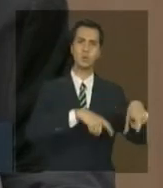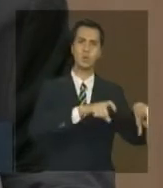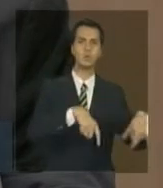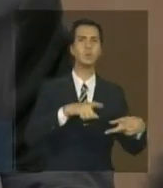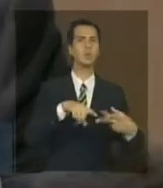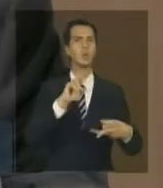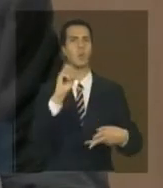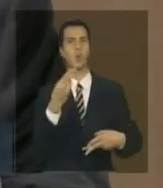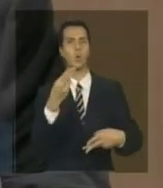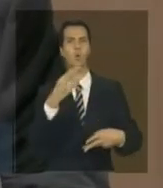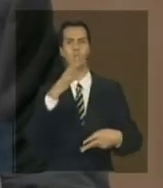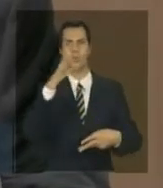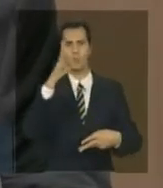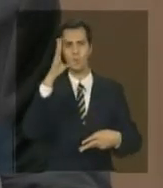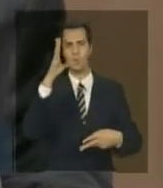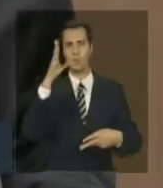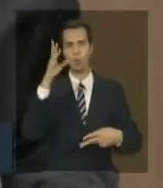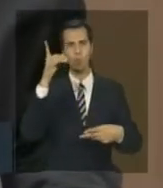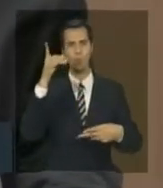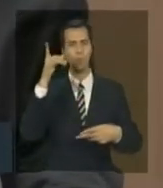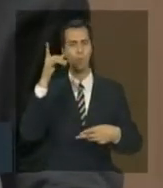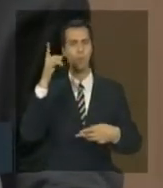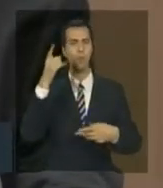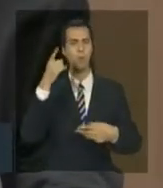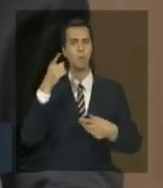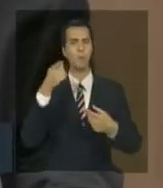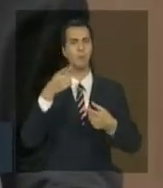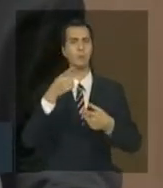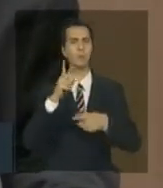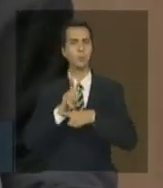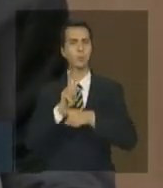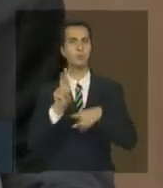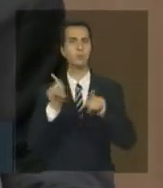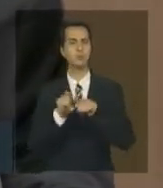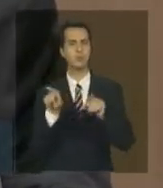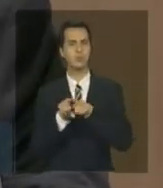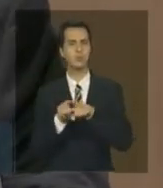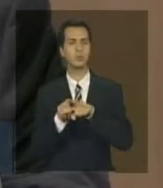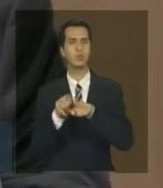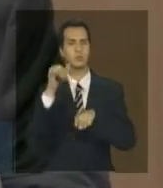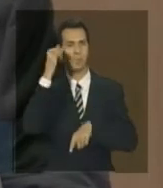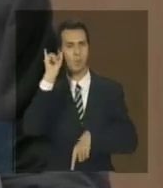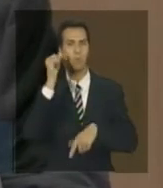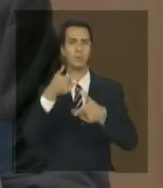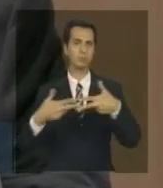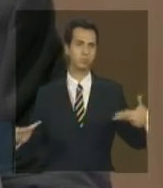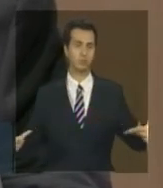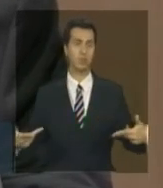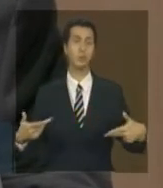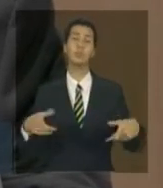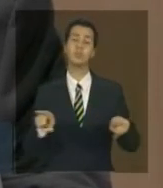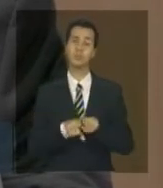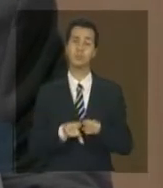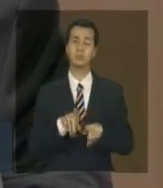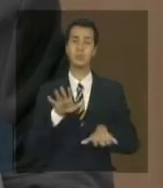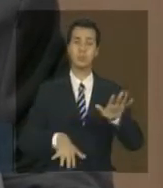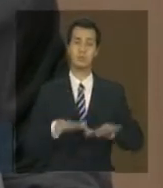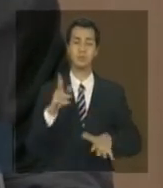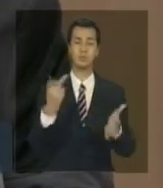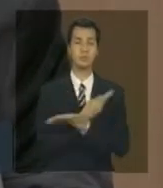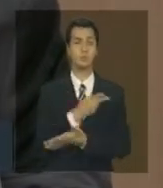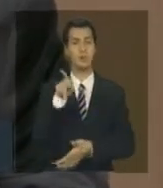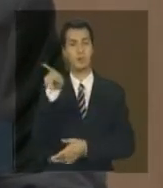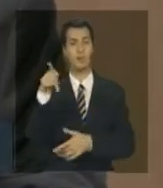Então, mas é o termo popular geral, mas só para ficar registrado que em muitas áreas aí, principalmente do Pampa, mas também do